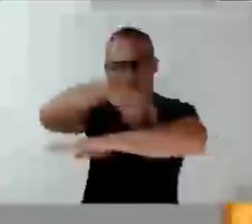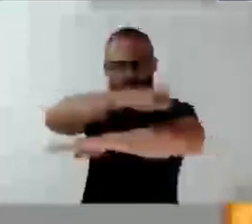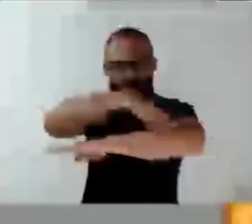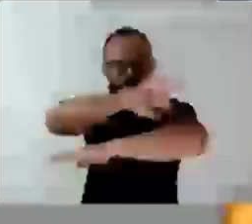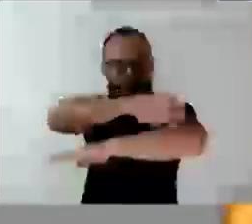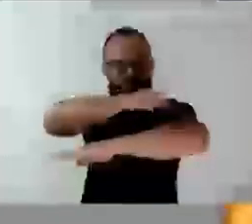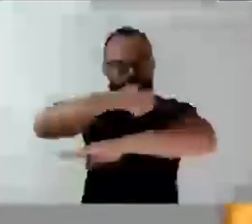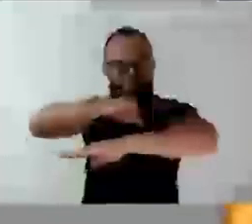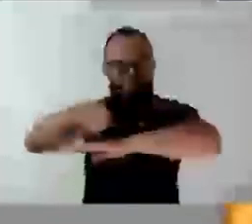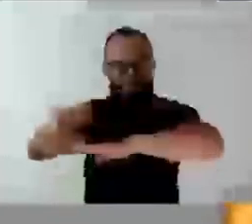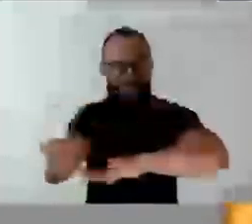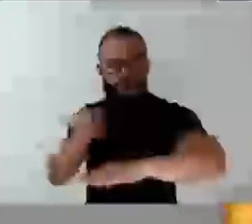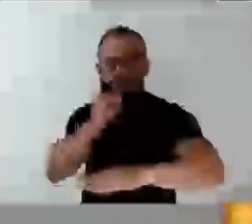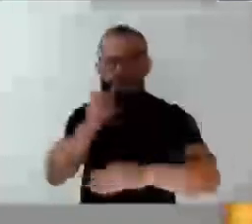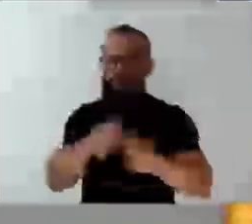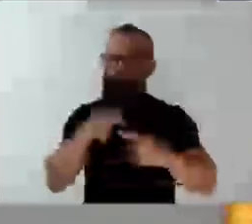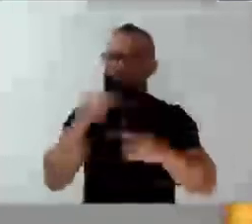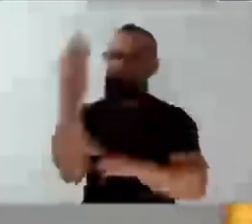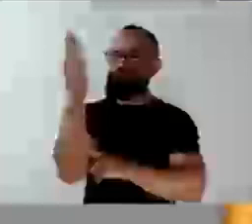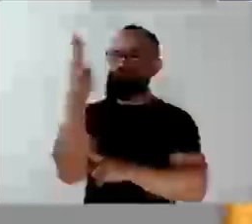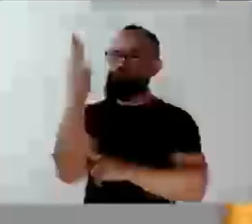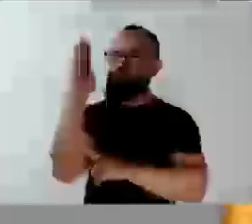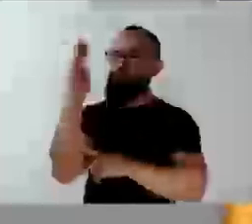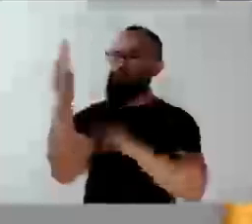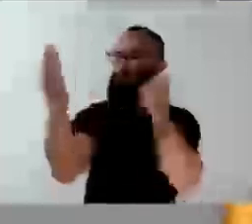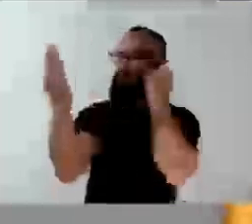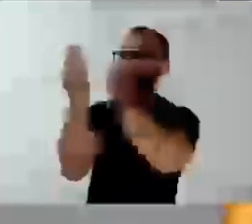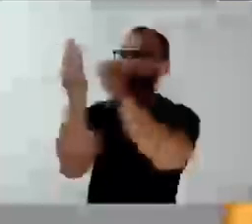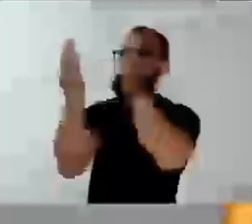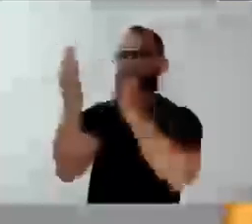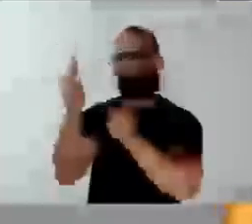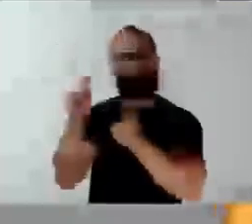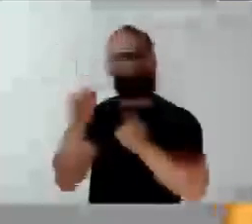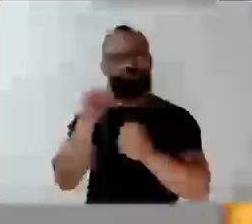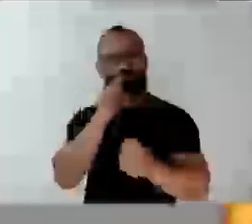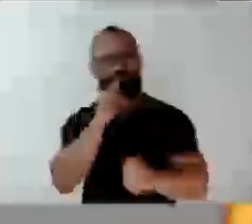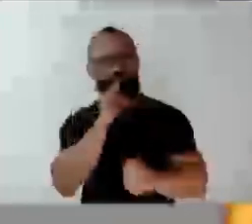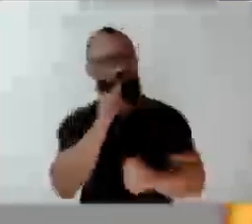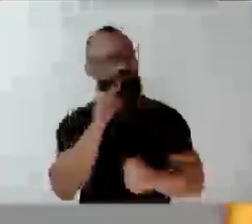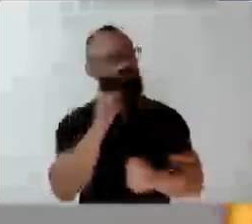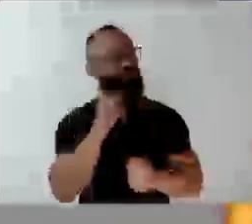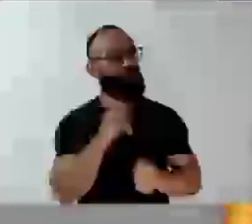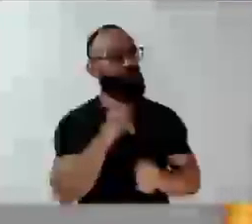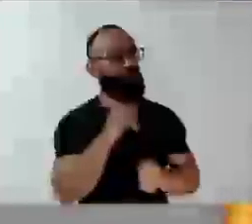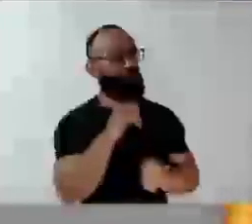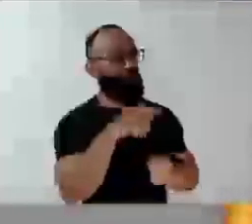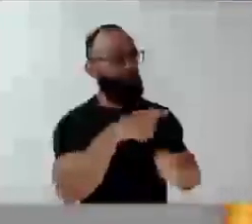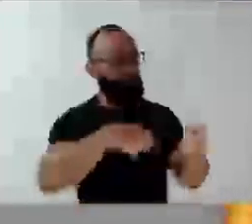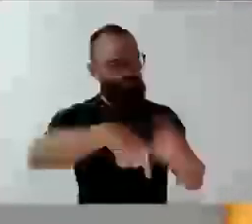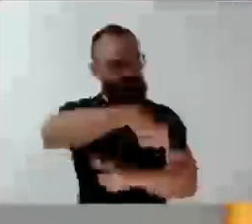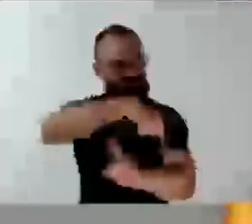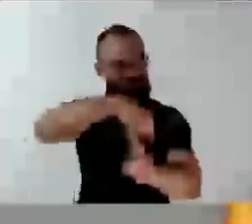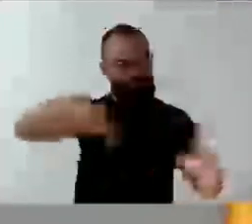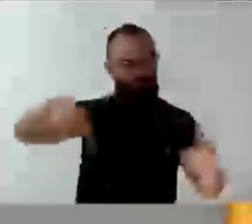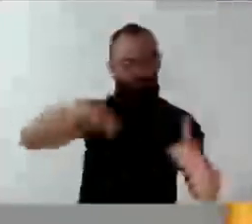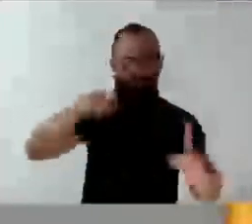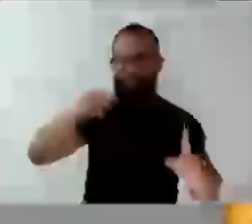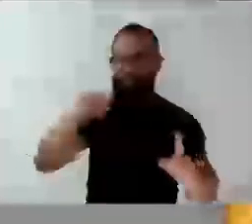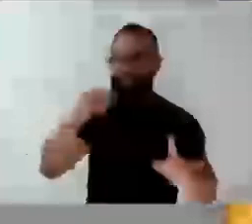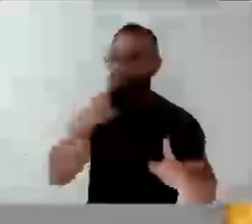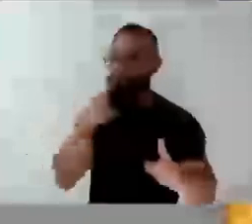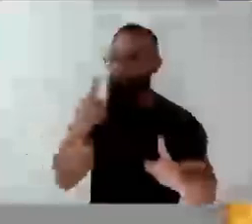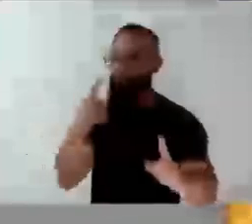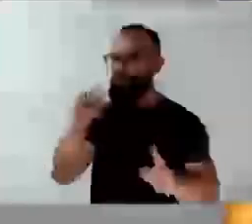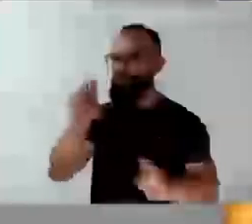identificados, as placas bem posicionadas, há exemplo da rótula que tem ali na próxima UPA, que foi uma